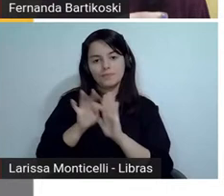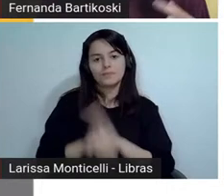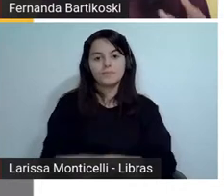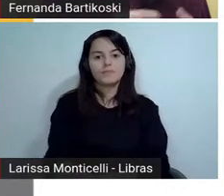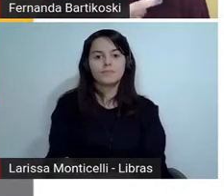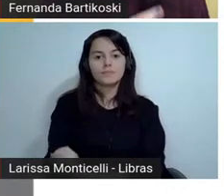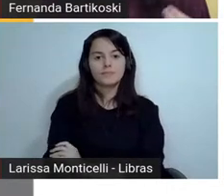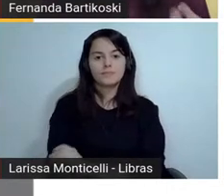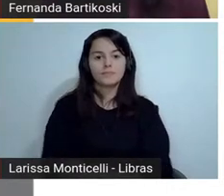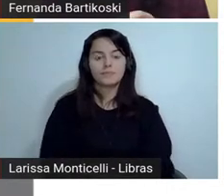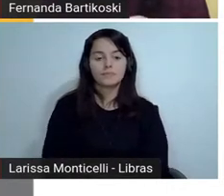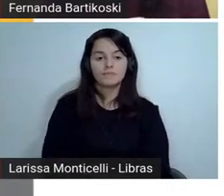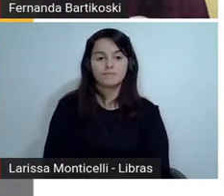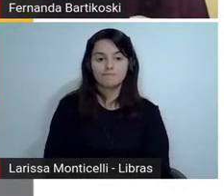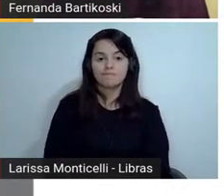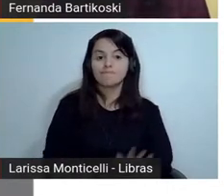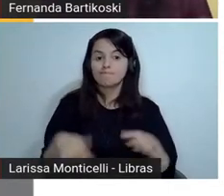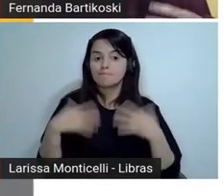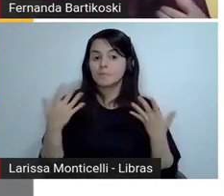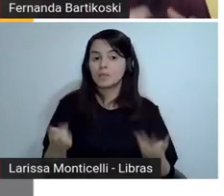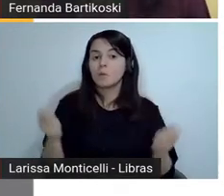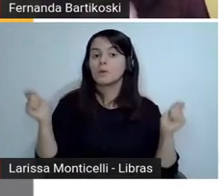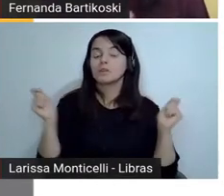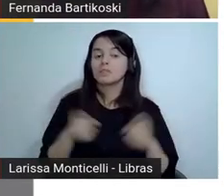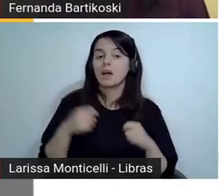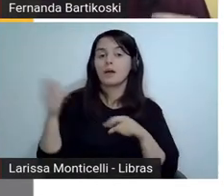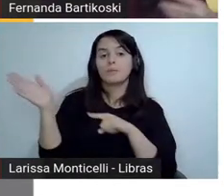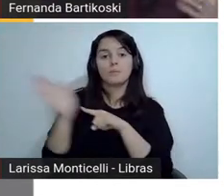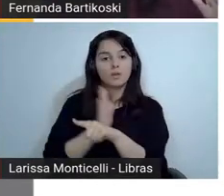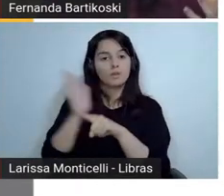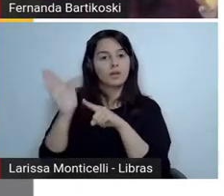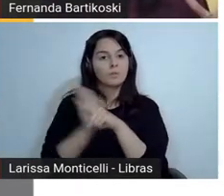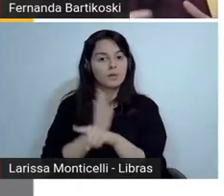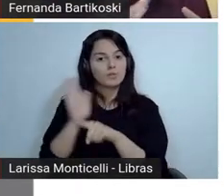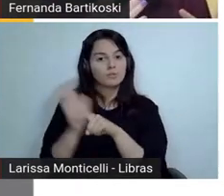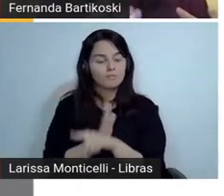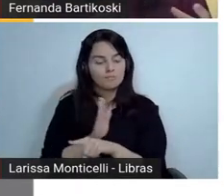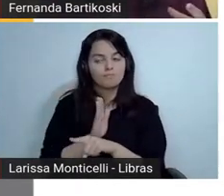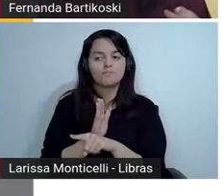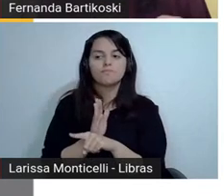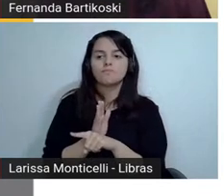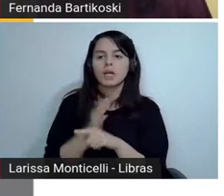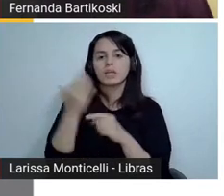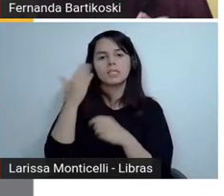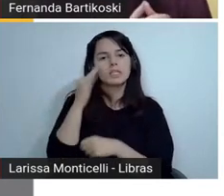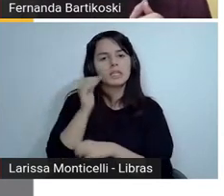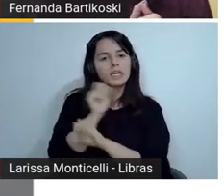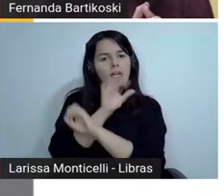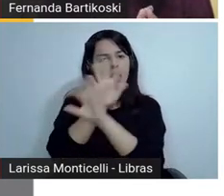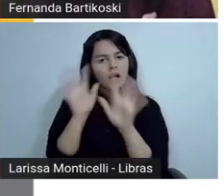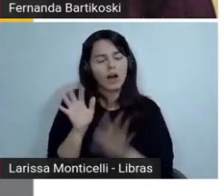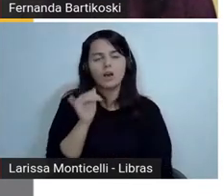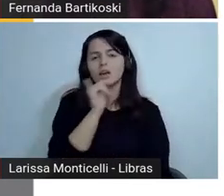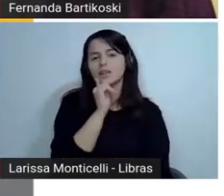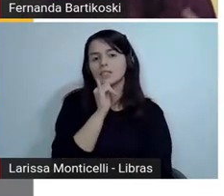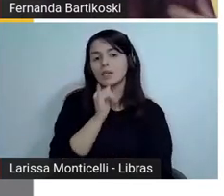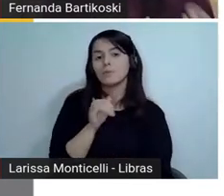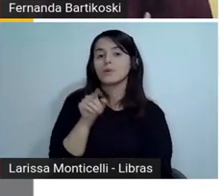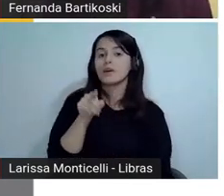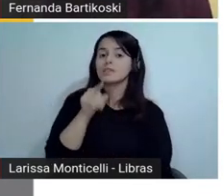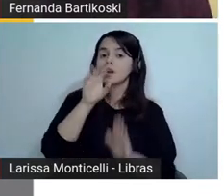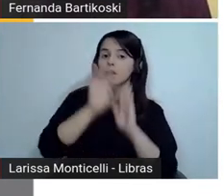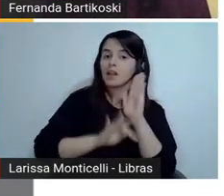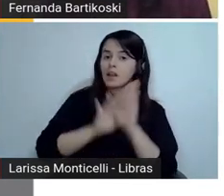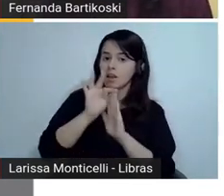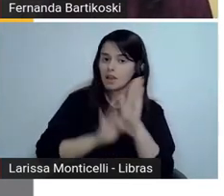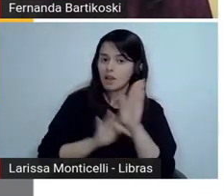e a gente pode começar com perguntas mais exploratórias né sobre sobre esse texto ou seja eu